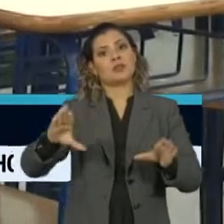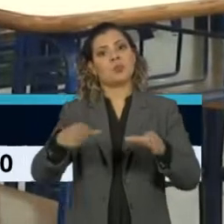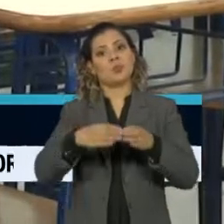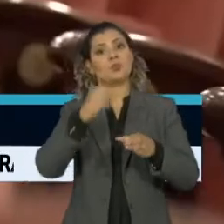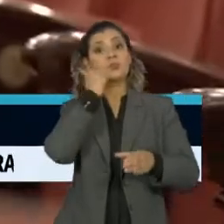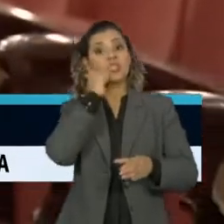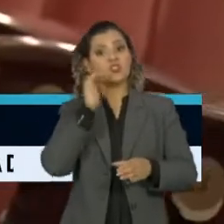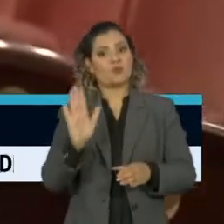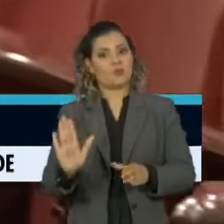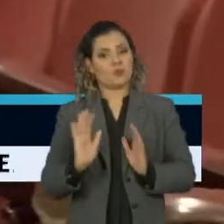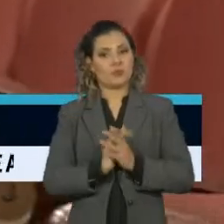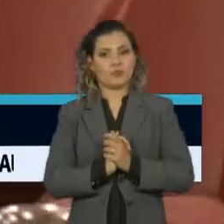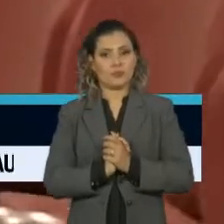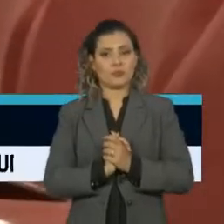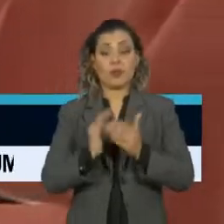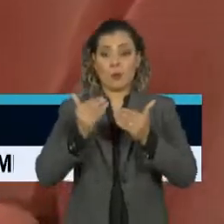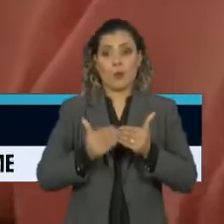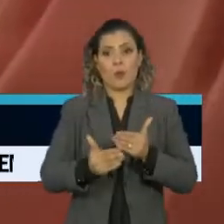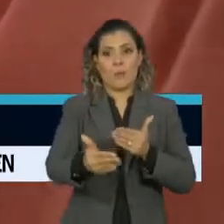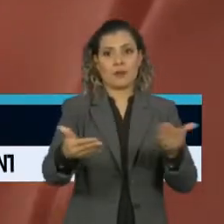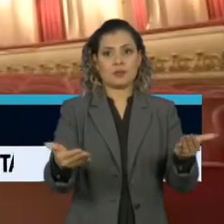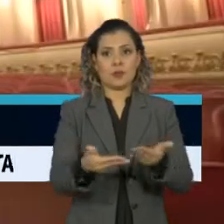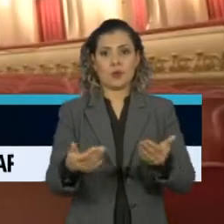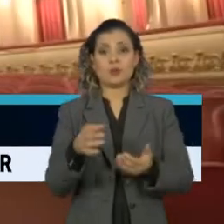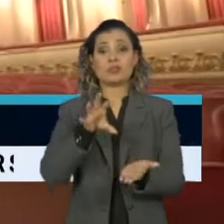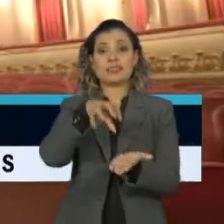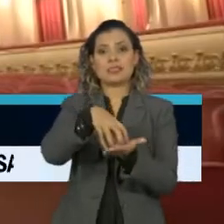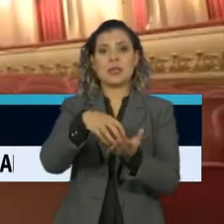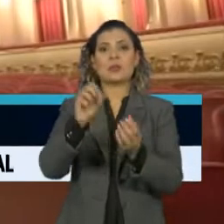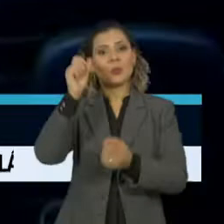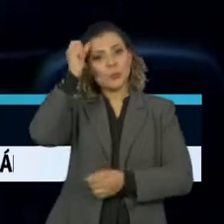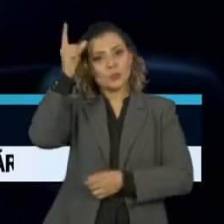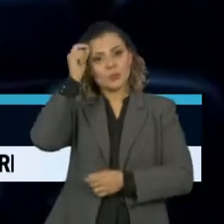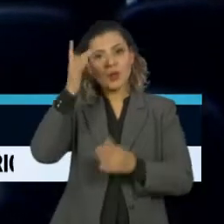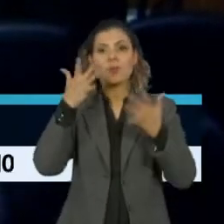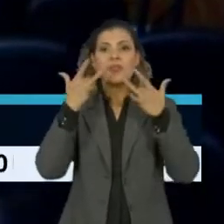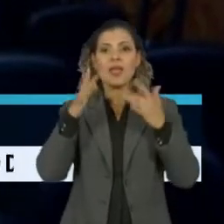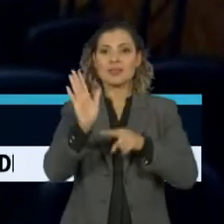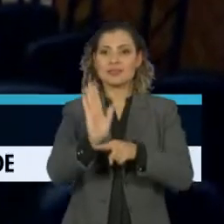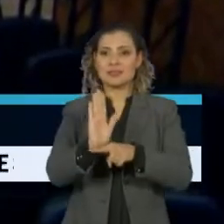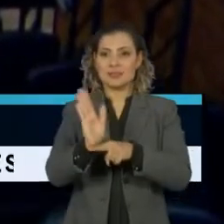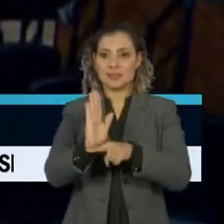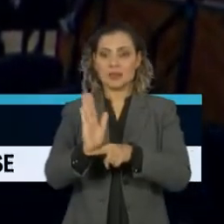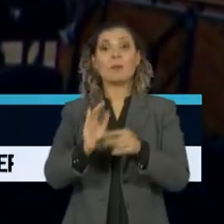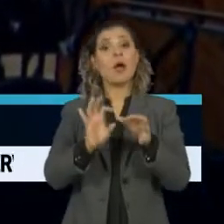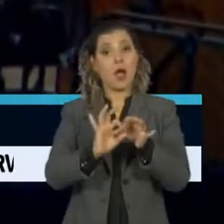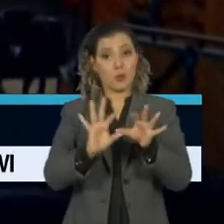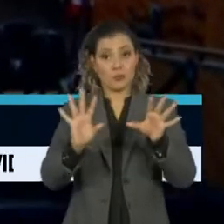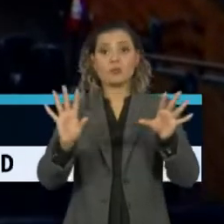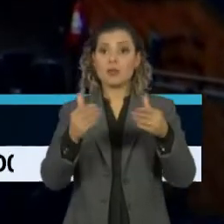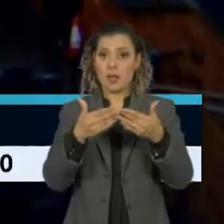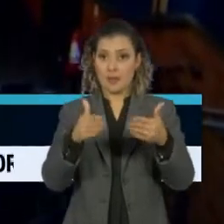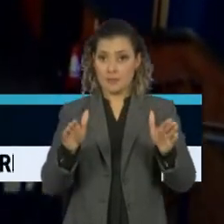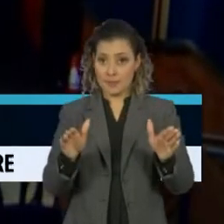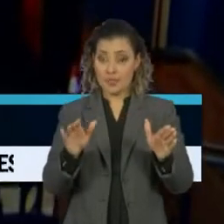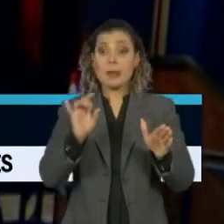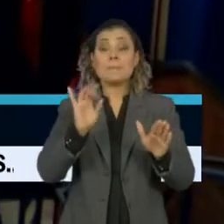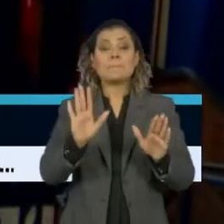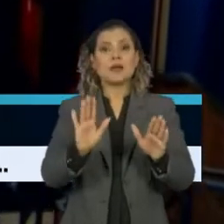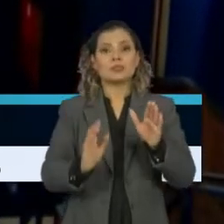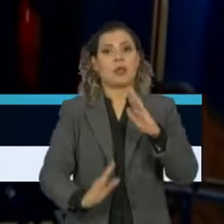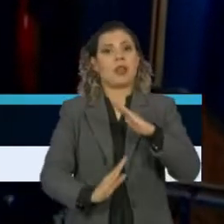científico. A partir de hoje, centros culturais, teatros e cinemas estão autorizados a funcionar com